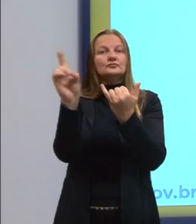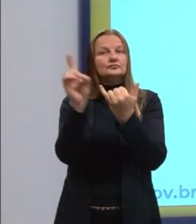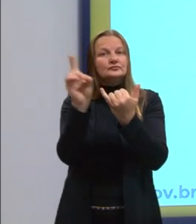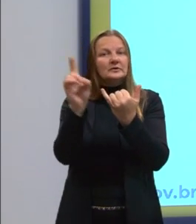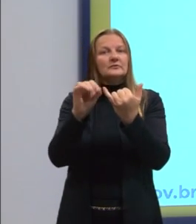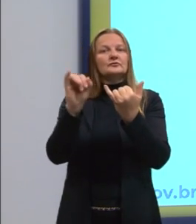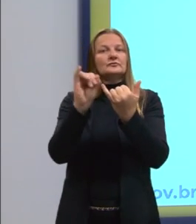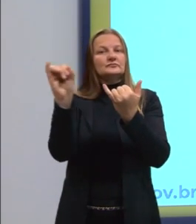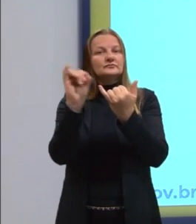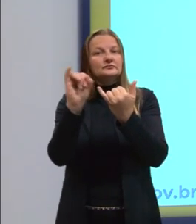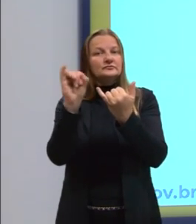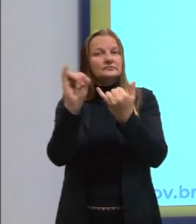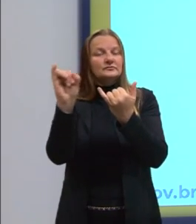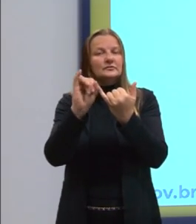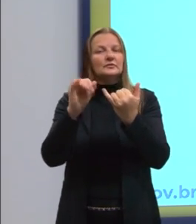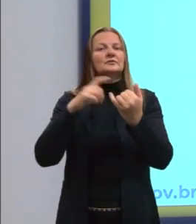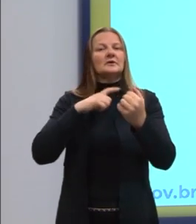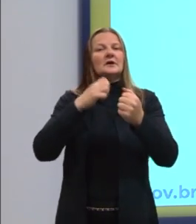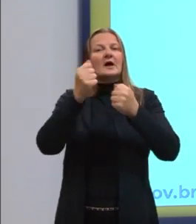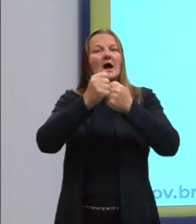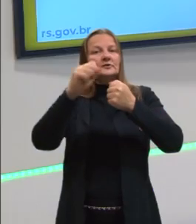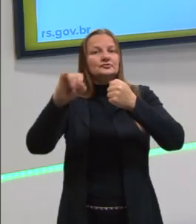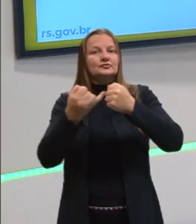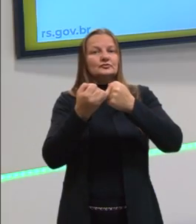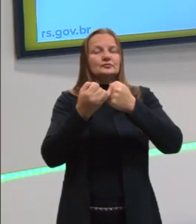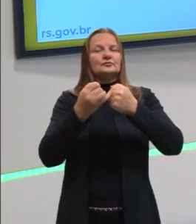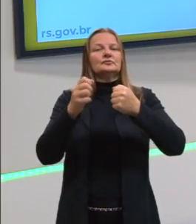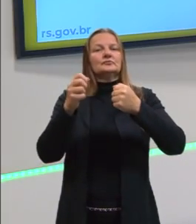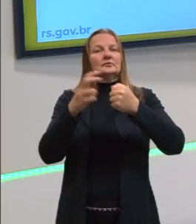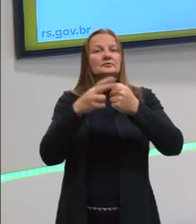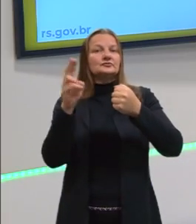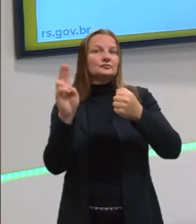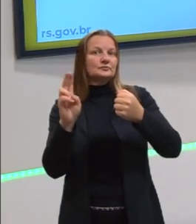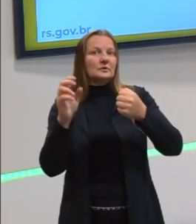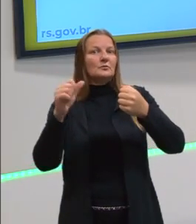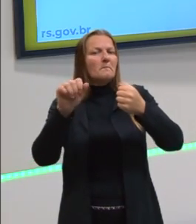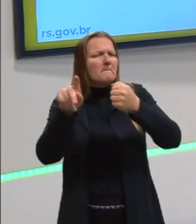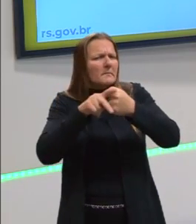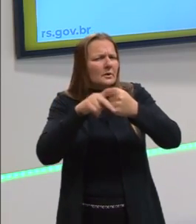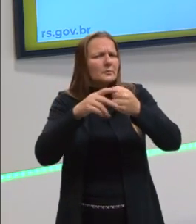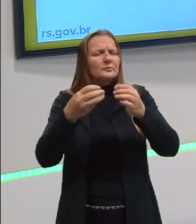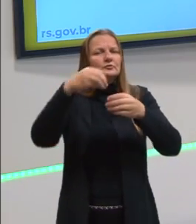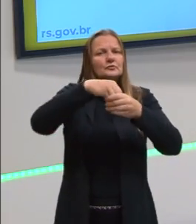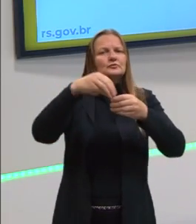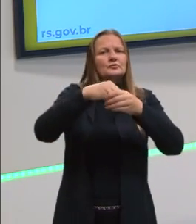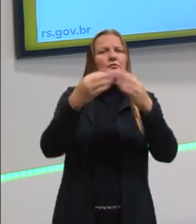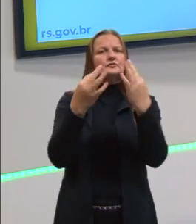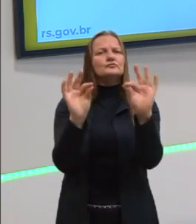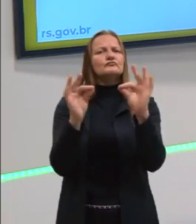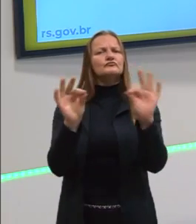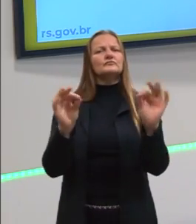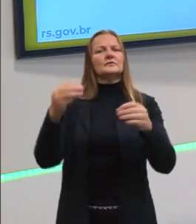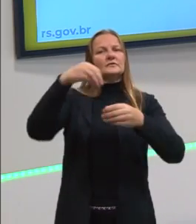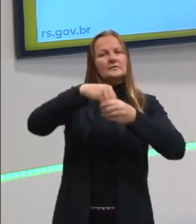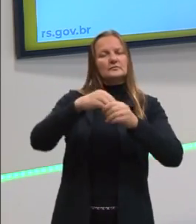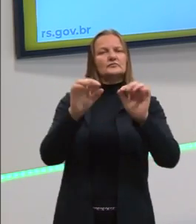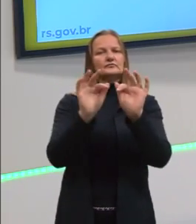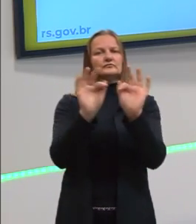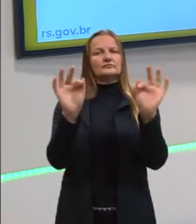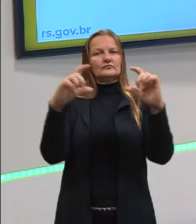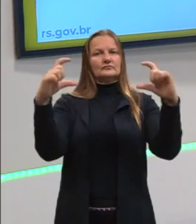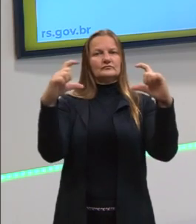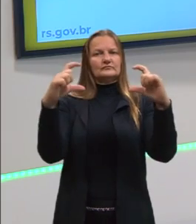e adjuntos adnominais. Então, essas seriam as funções sintáticas que a gente ia encontrar ali dentro daquela oração.